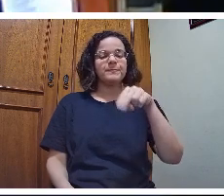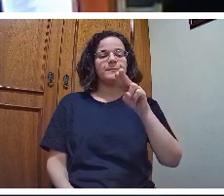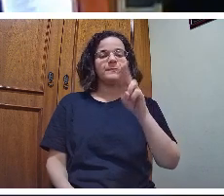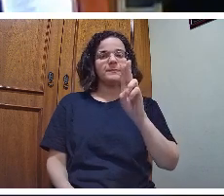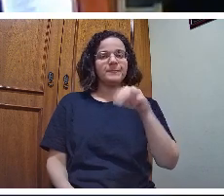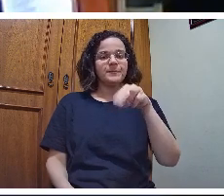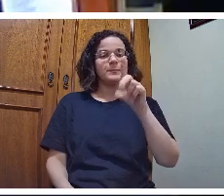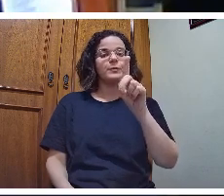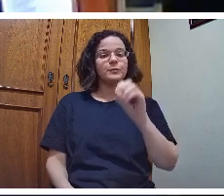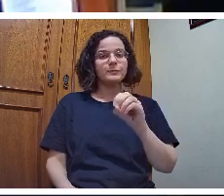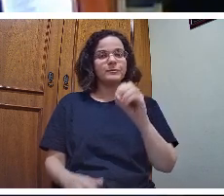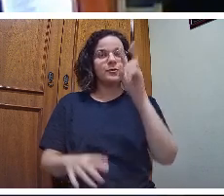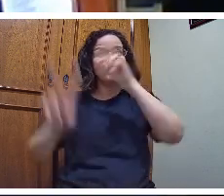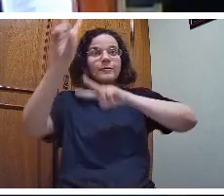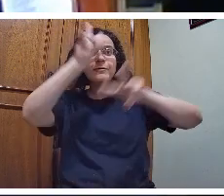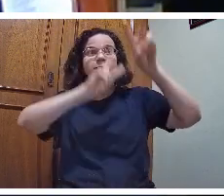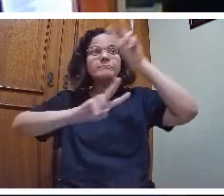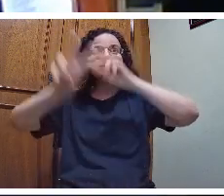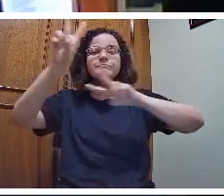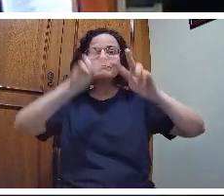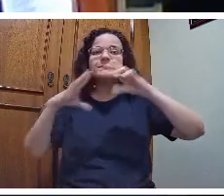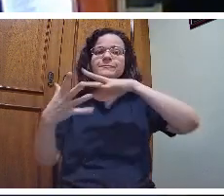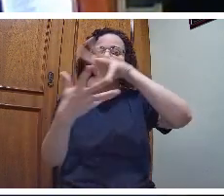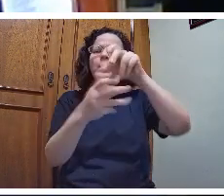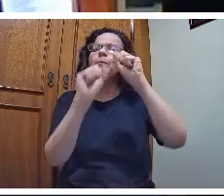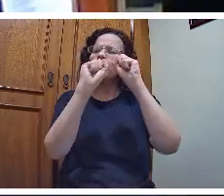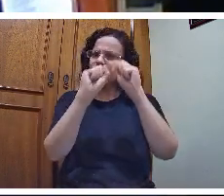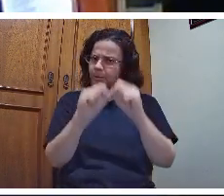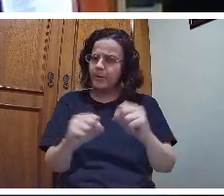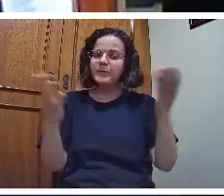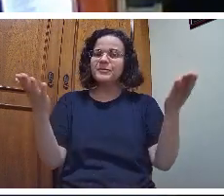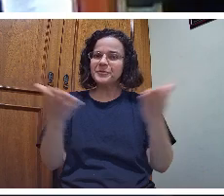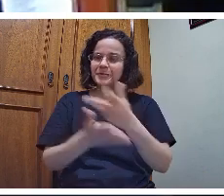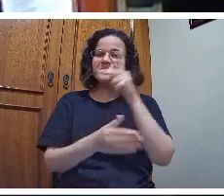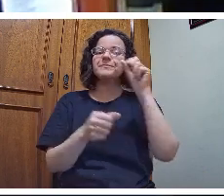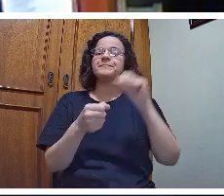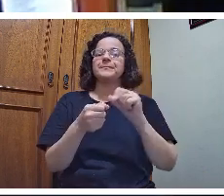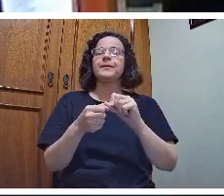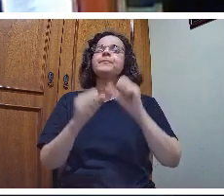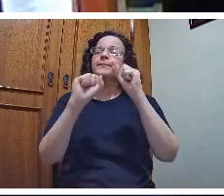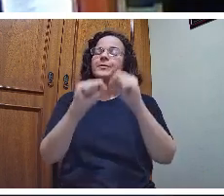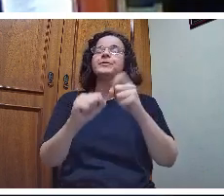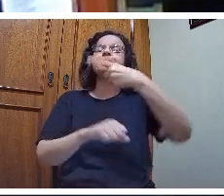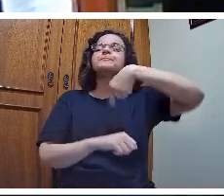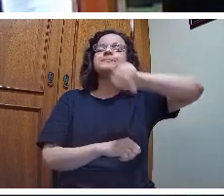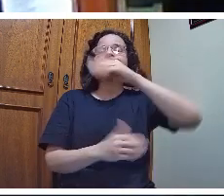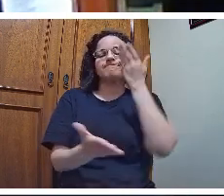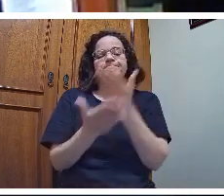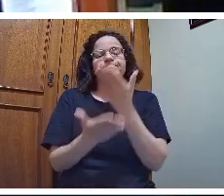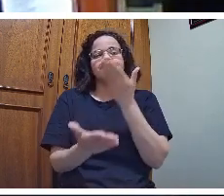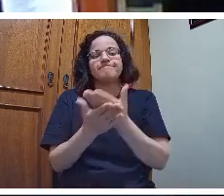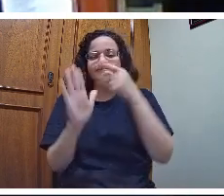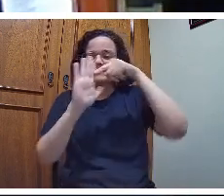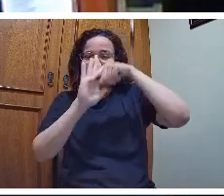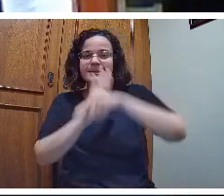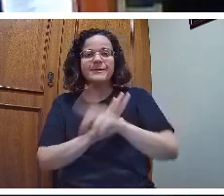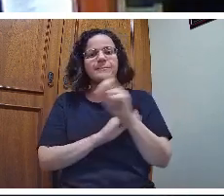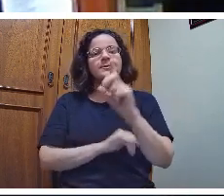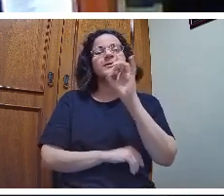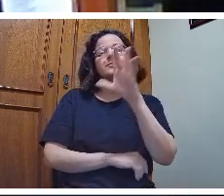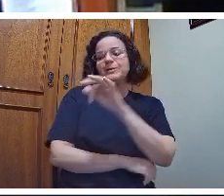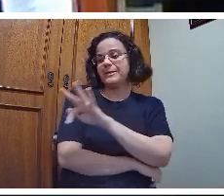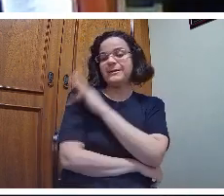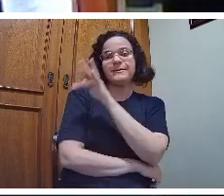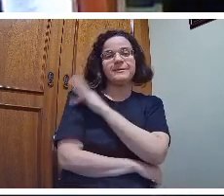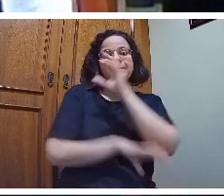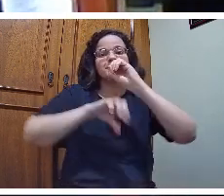certeza. Todavia, ele exige que a gente conheça, que a gente estude, que a gente vá a fundo, porque não é apenas uma técnica